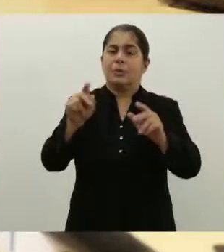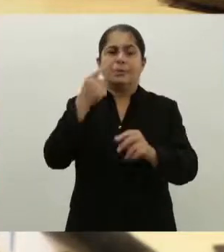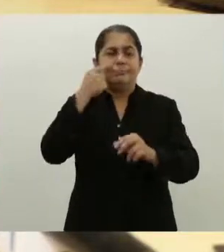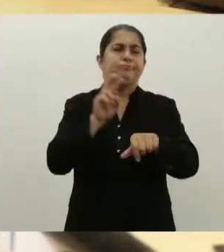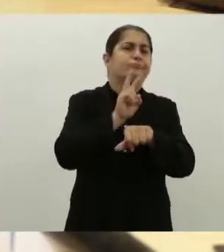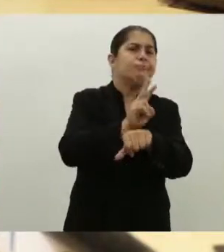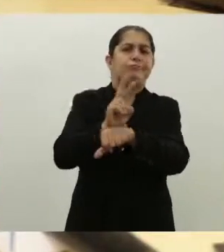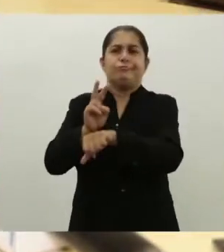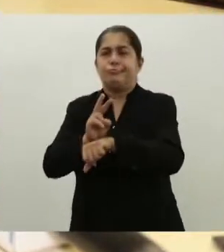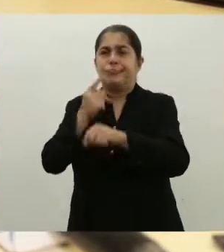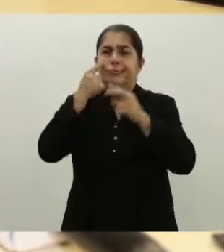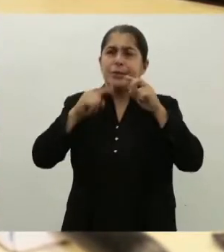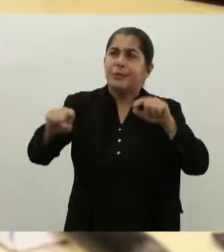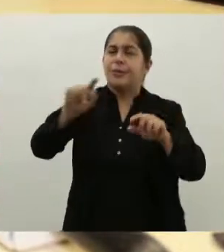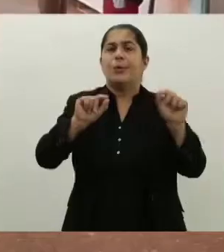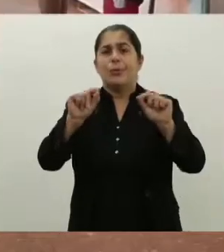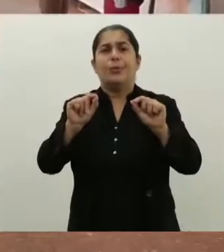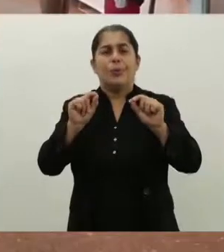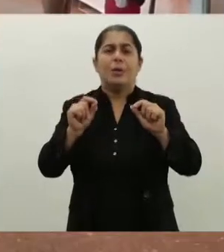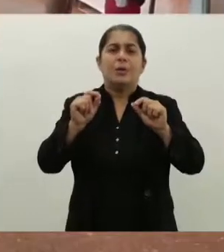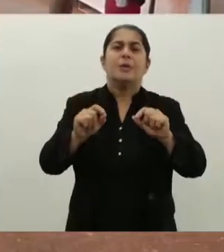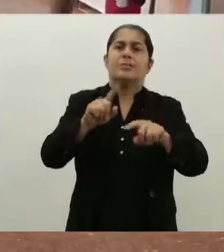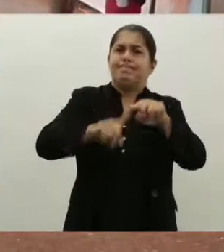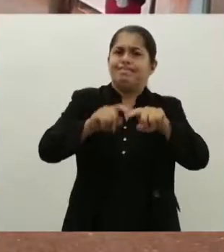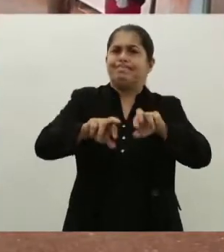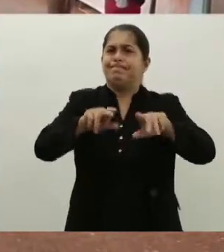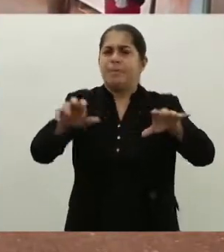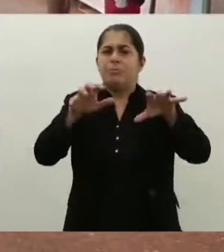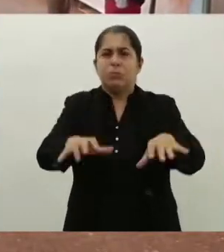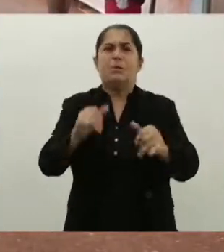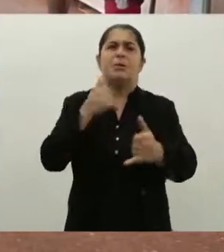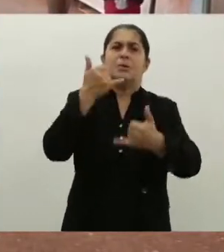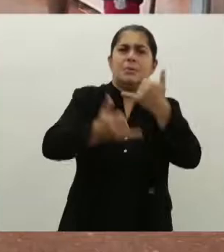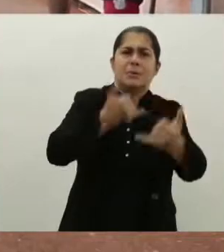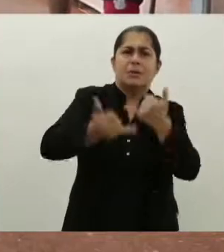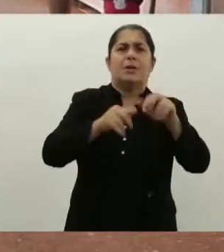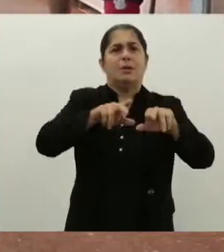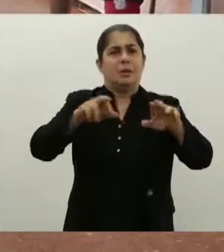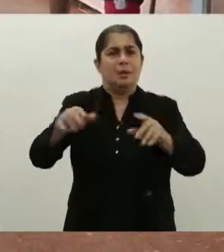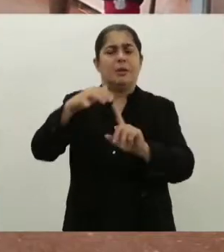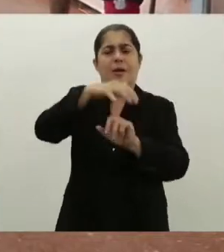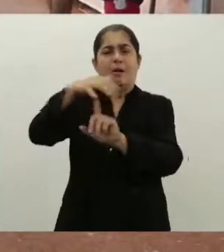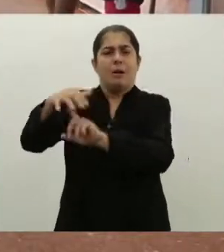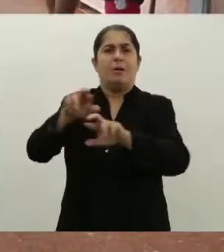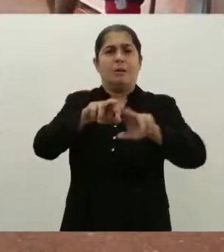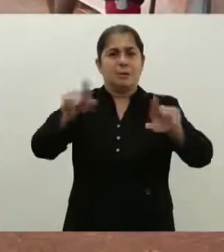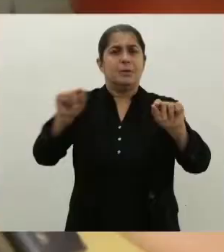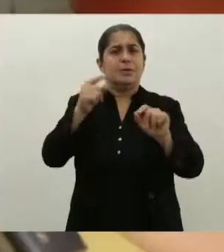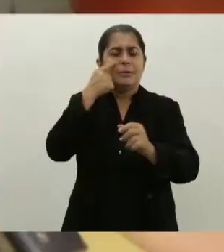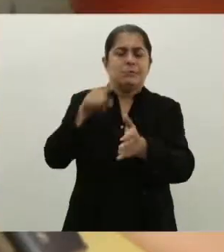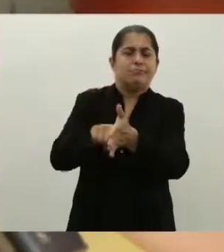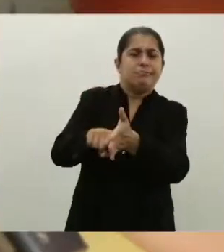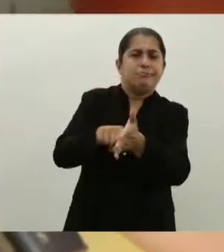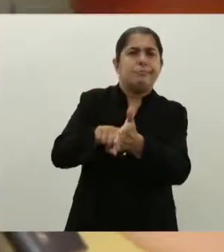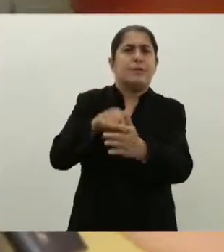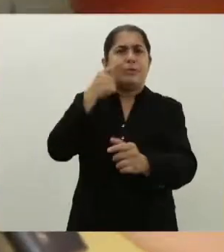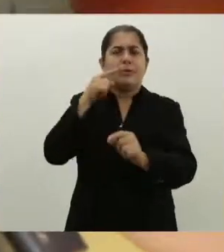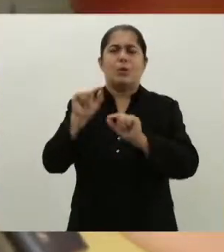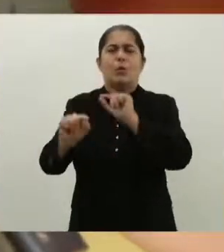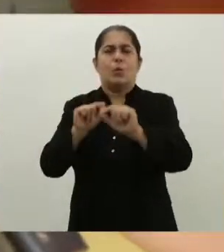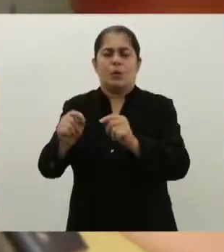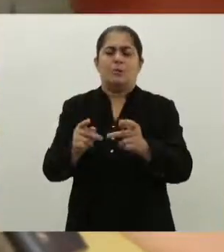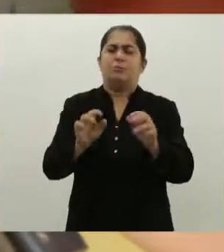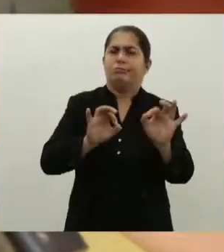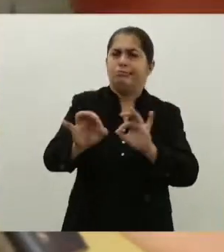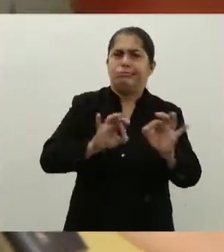responsável por fiscalizar as estruturas instaladas no local do evento, como brinquedos e barracas. Foi estabelecido para a CEDURB